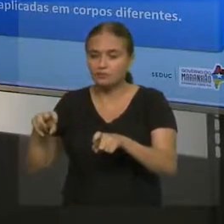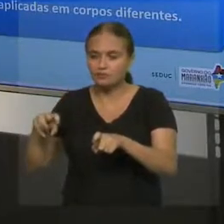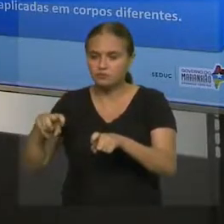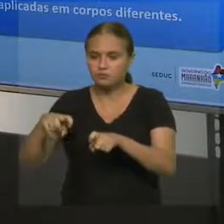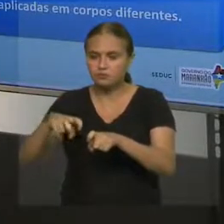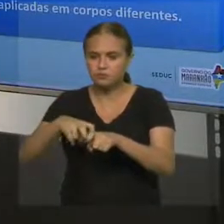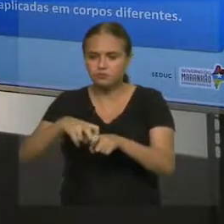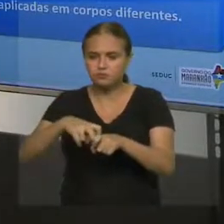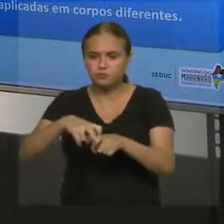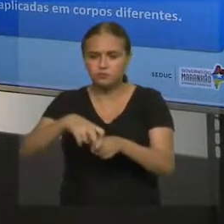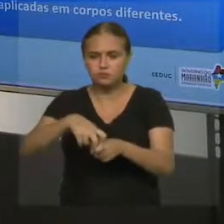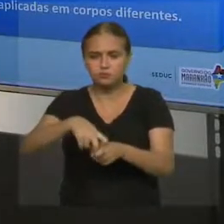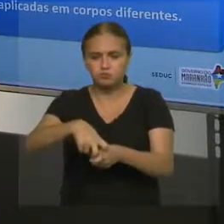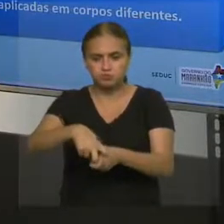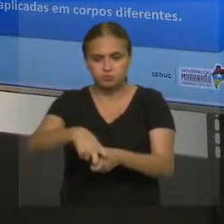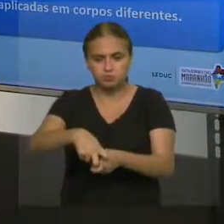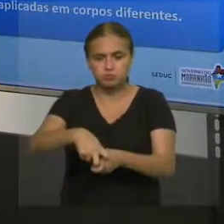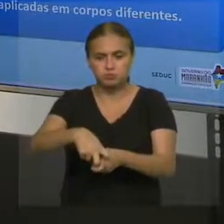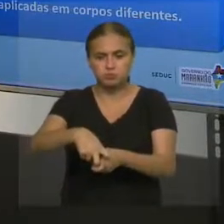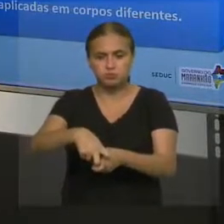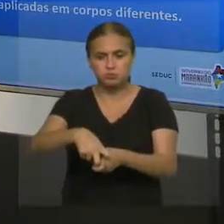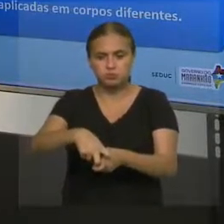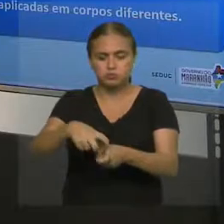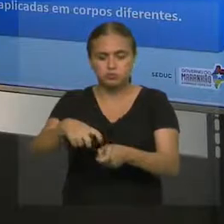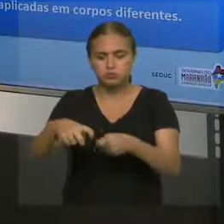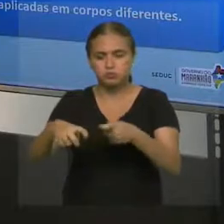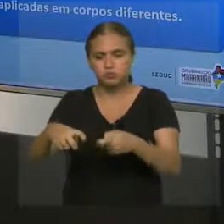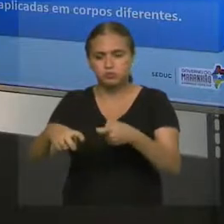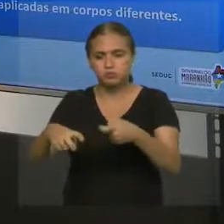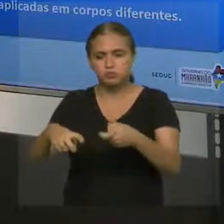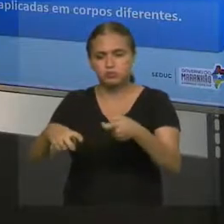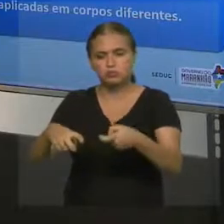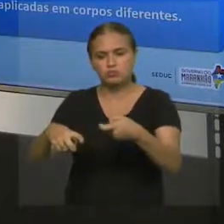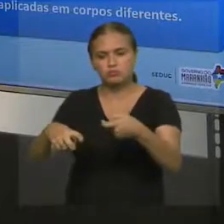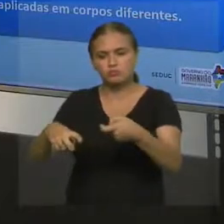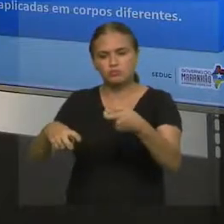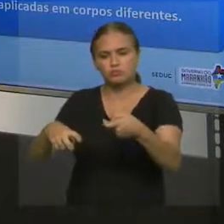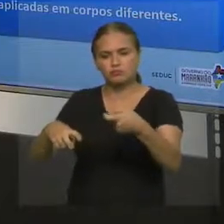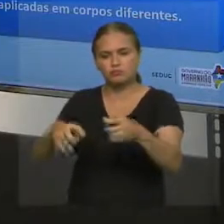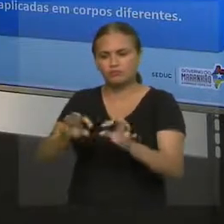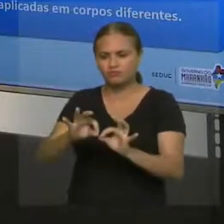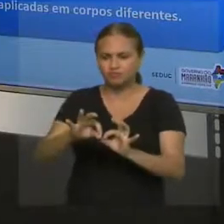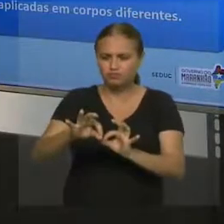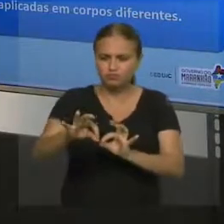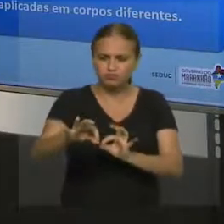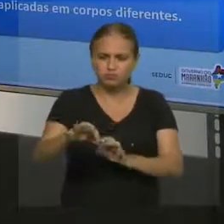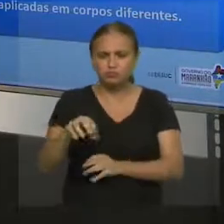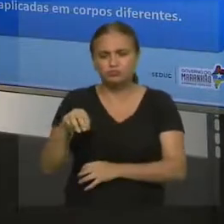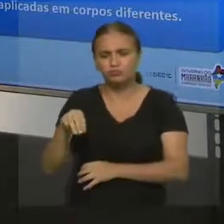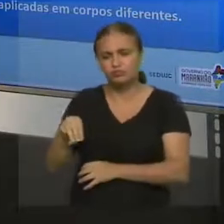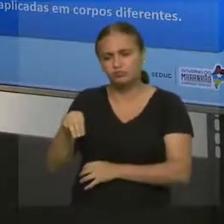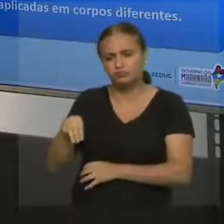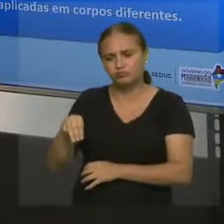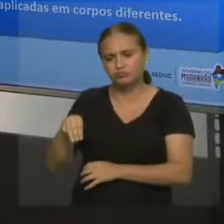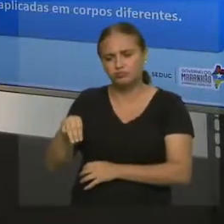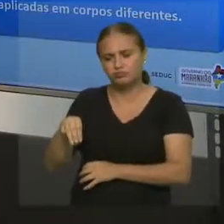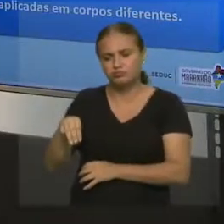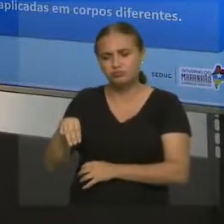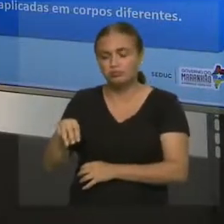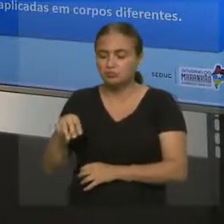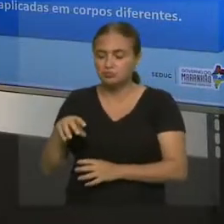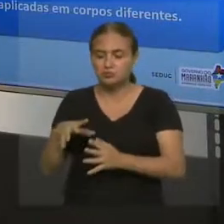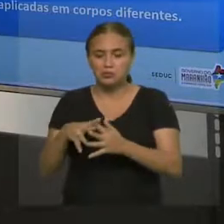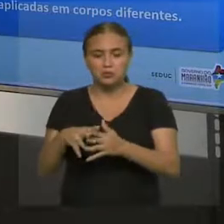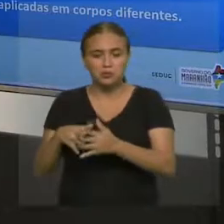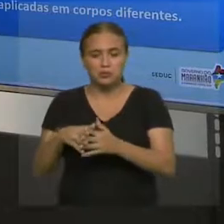Aí, o caminhão bate na motocicleta, a motocicleta, ela cai a tantos metros de distância, o caminhão fica ali praticamente no